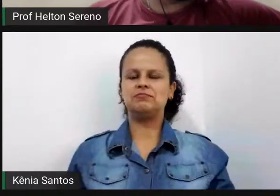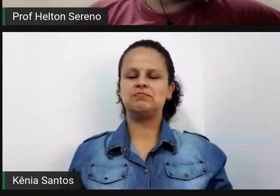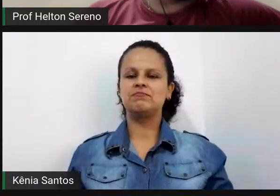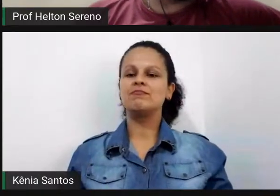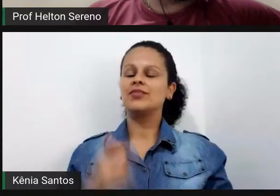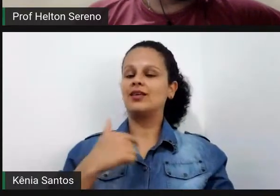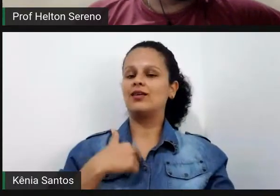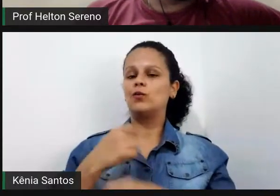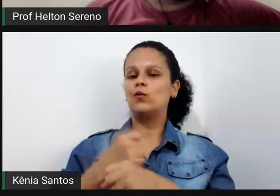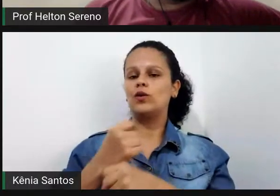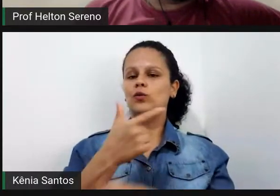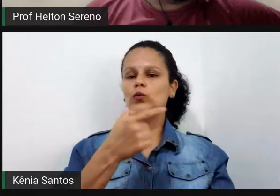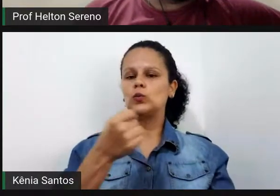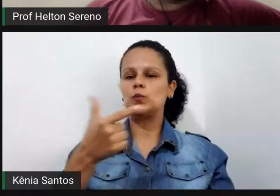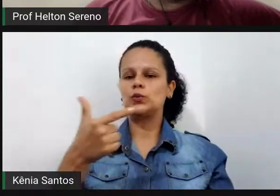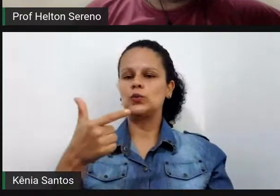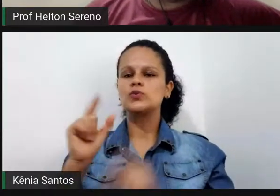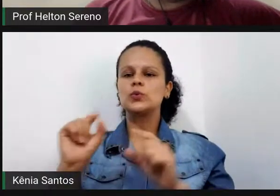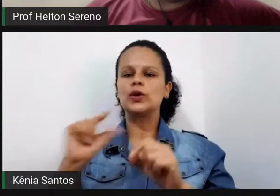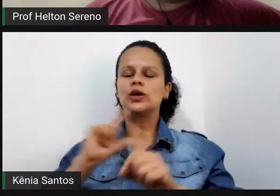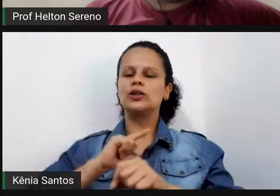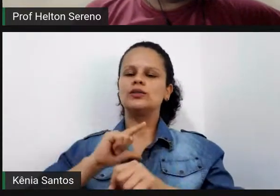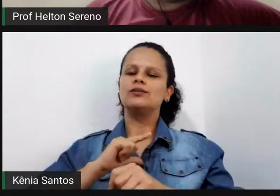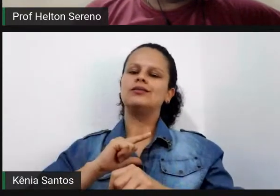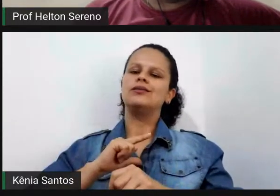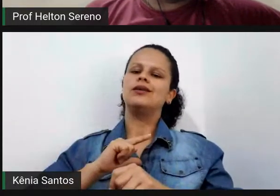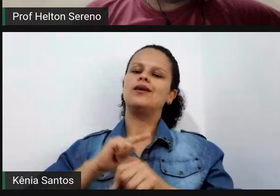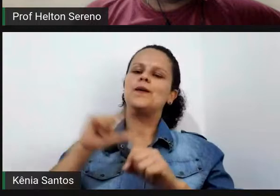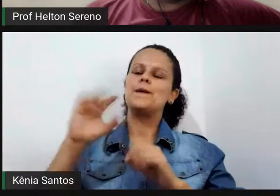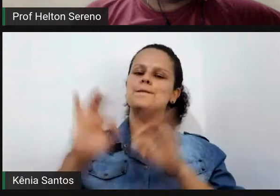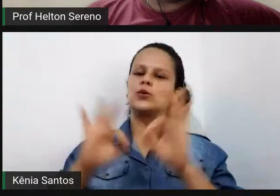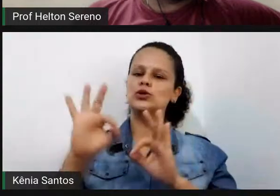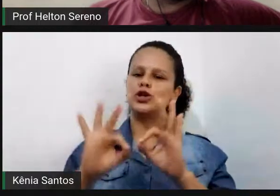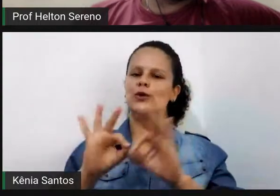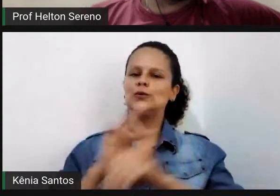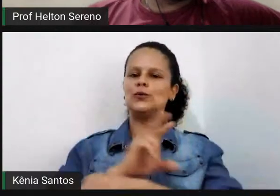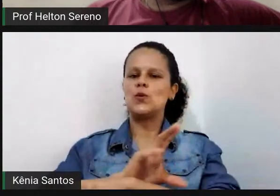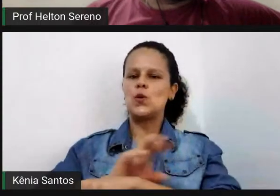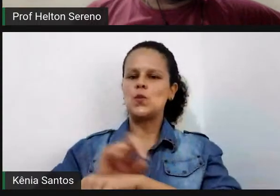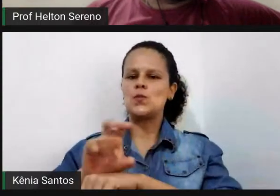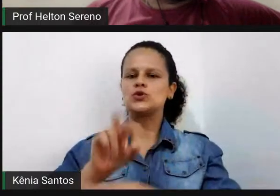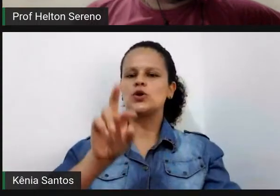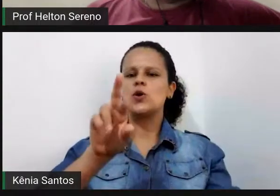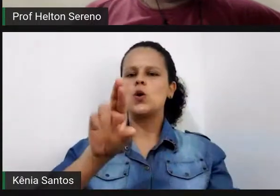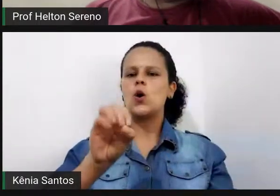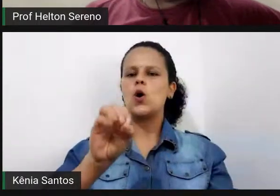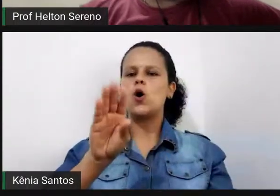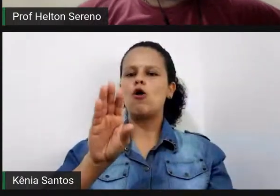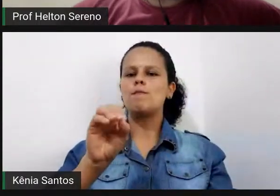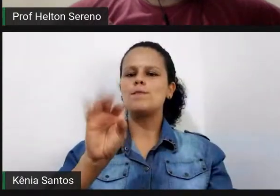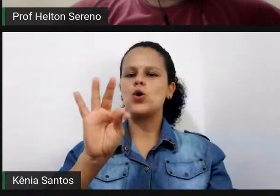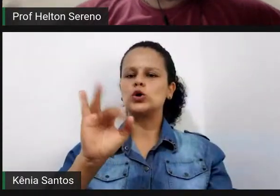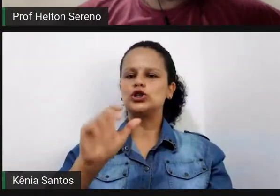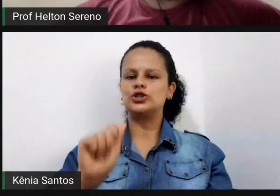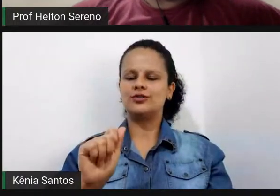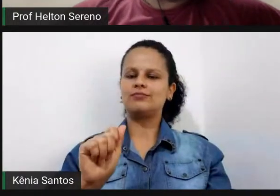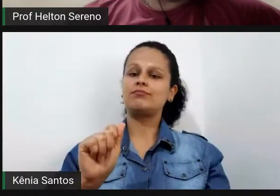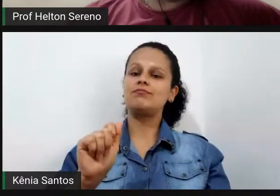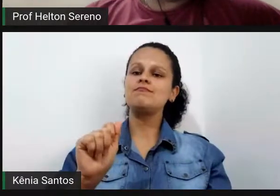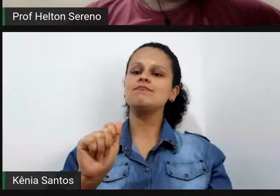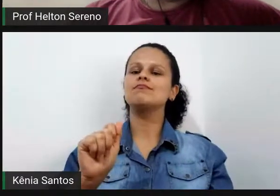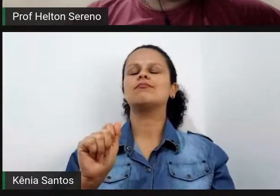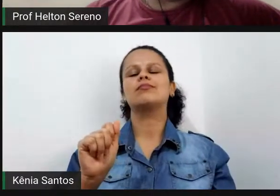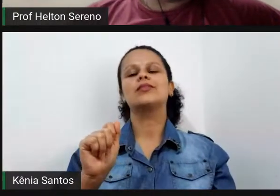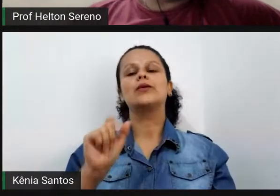coordeno um projeto de robótica aqui no Instituto Federal do Rio de Janeiro a equipe Jaguar ela visa preparar alunos para